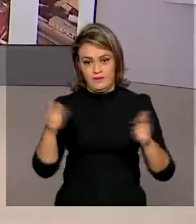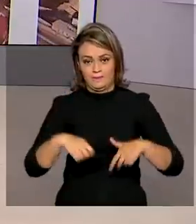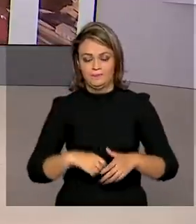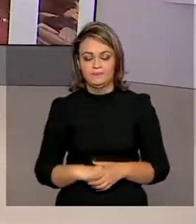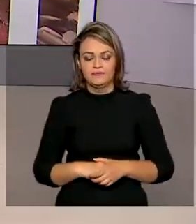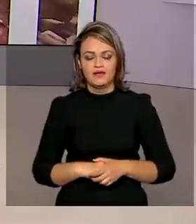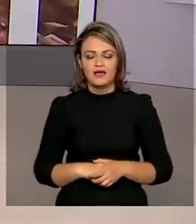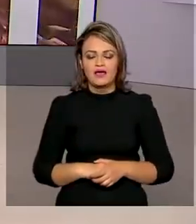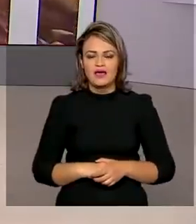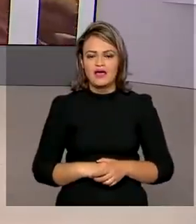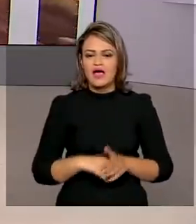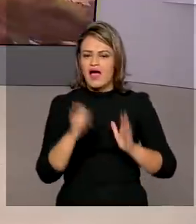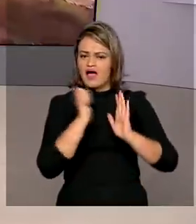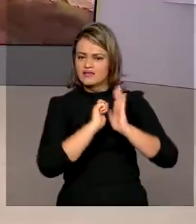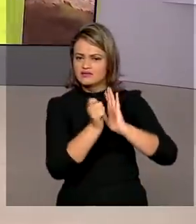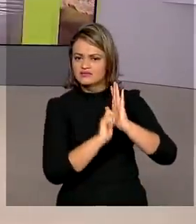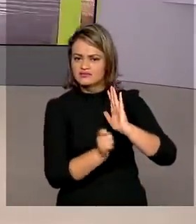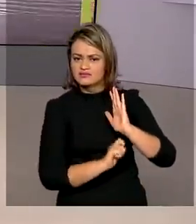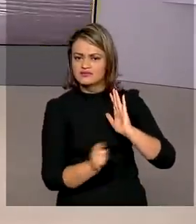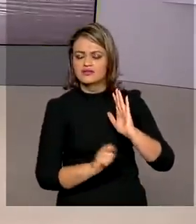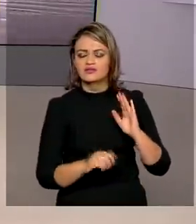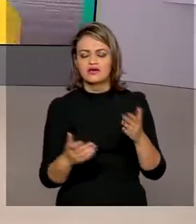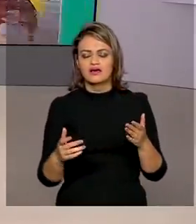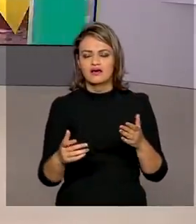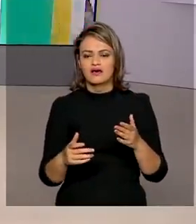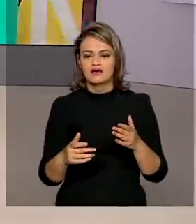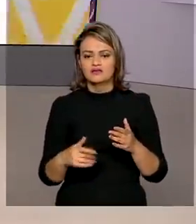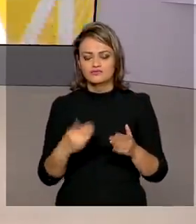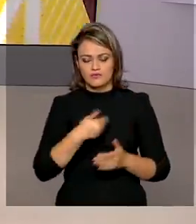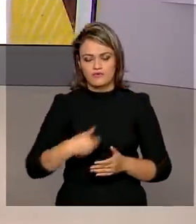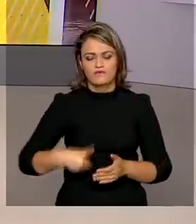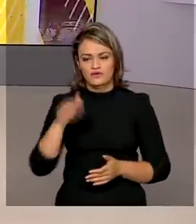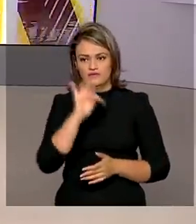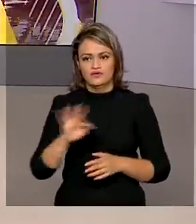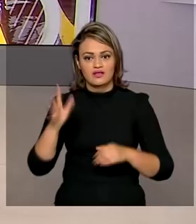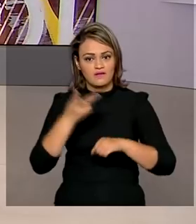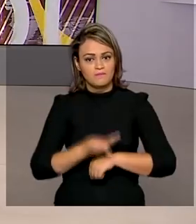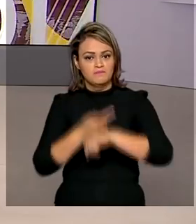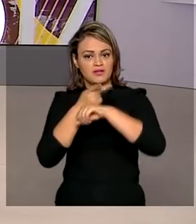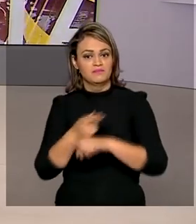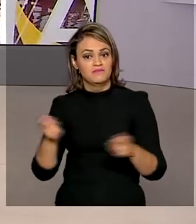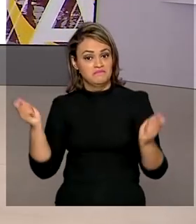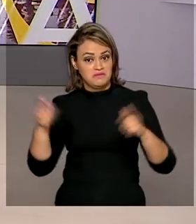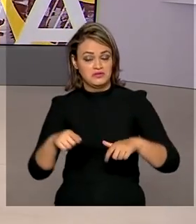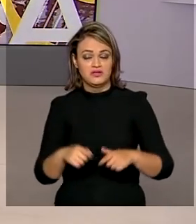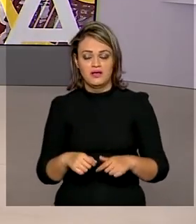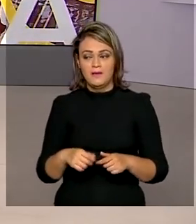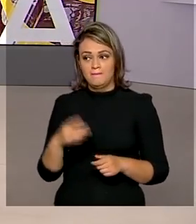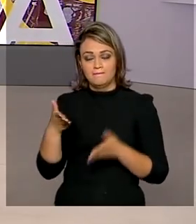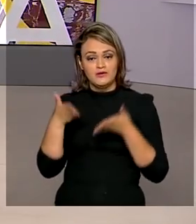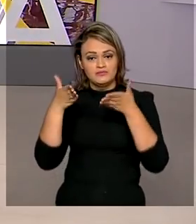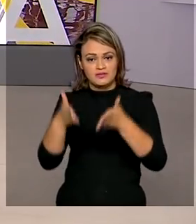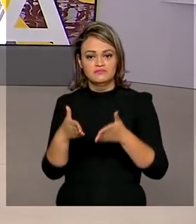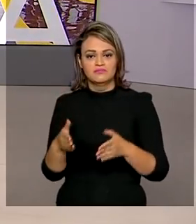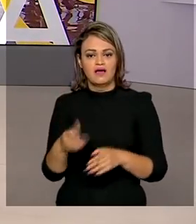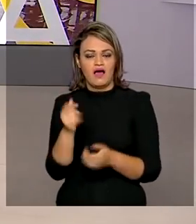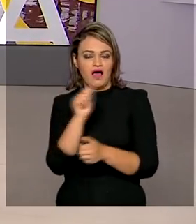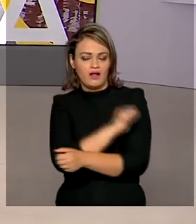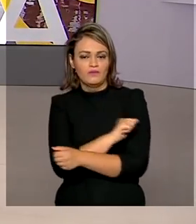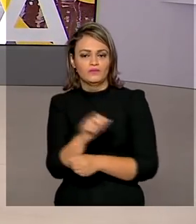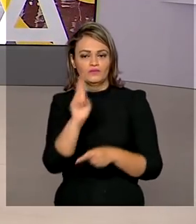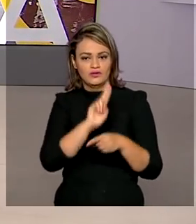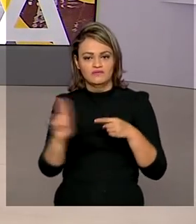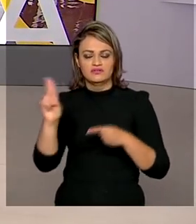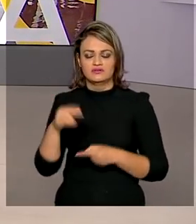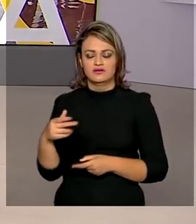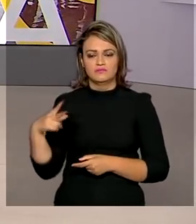Monografias sobre a defesa nacional vão ser premiadas pelo governo. Podem participar estudantes de universidades públicas e privadas. As